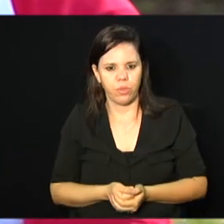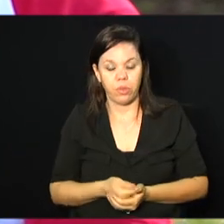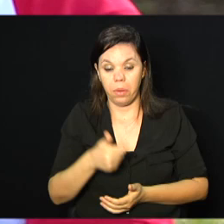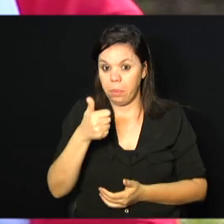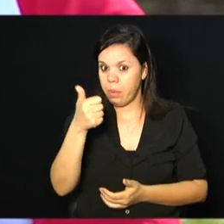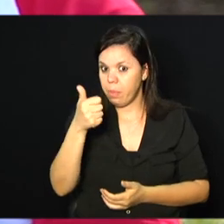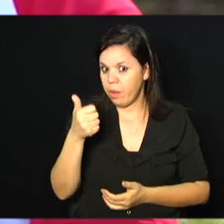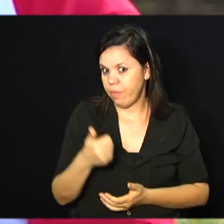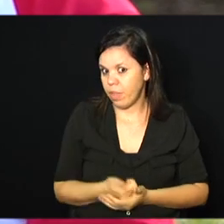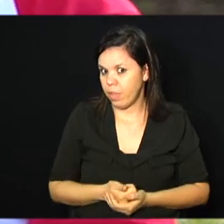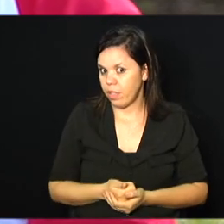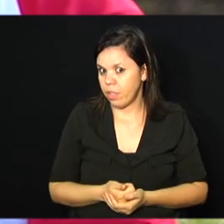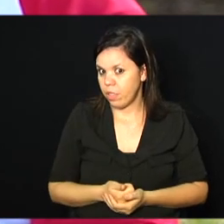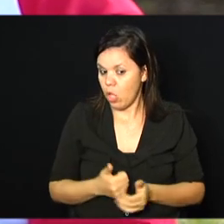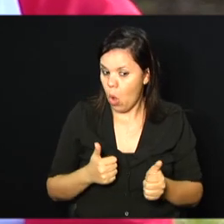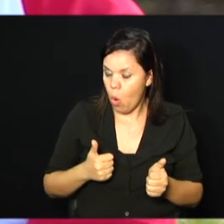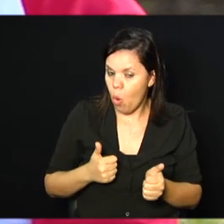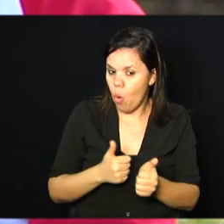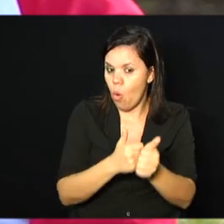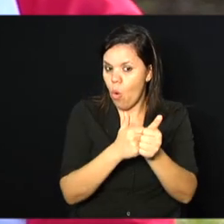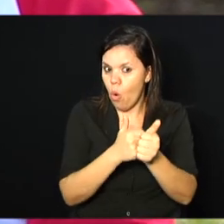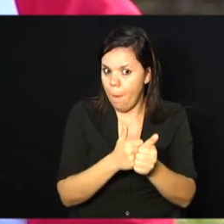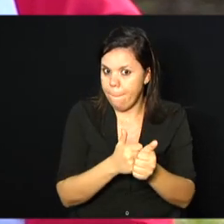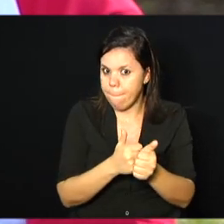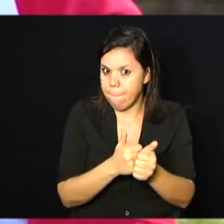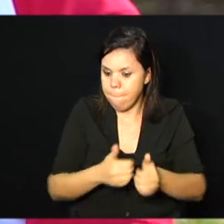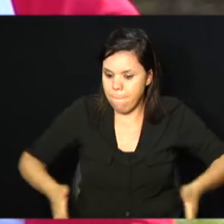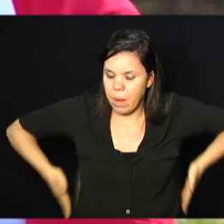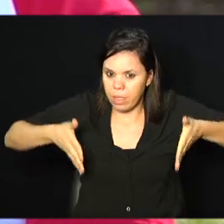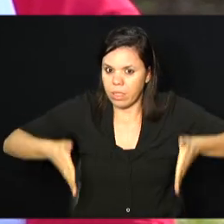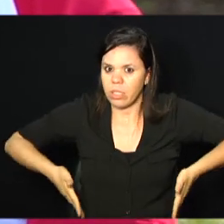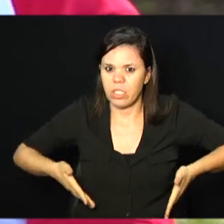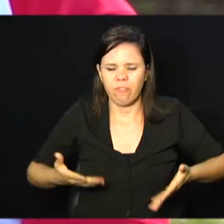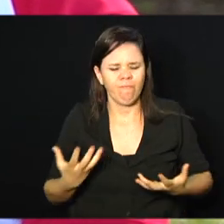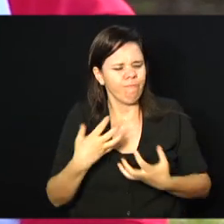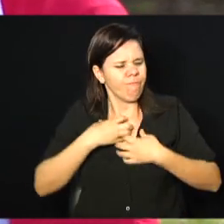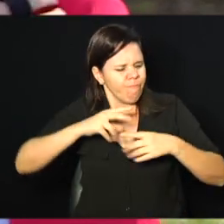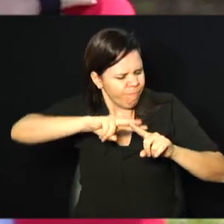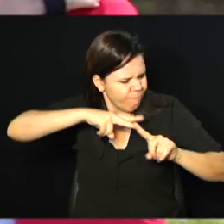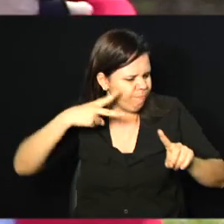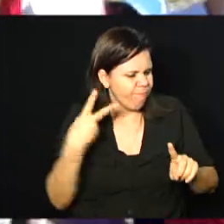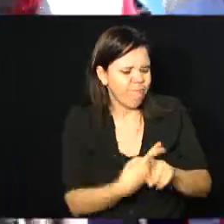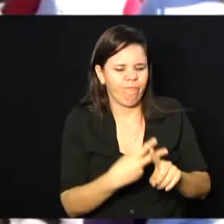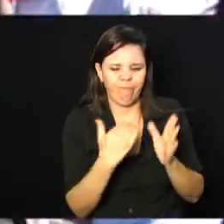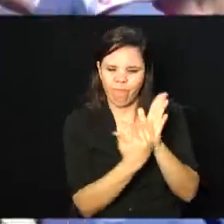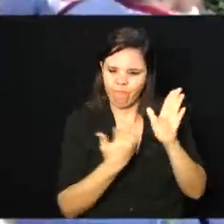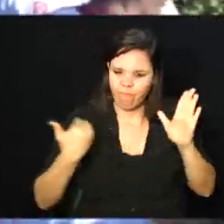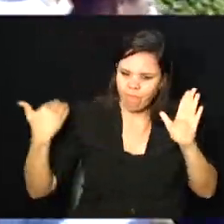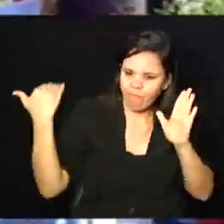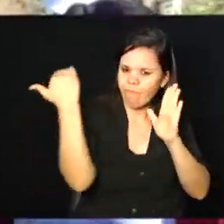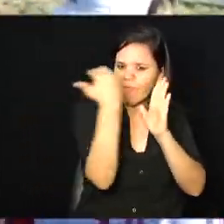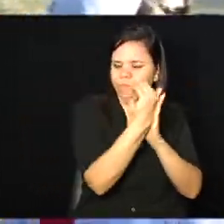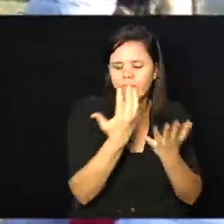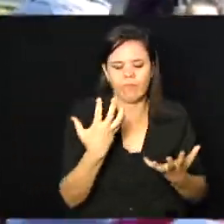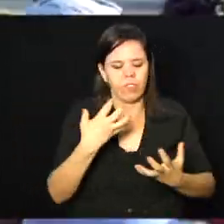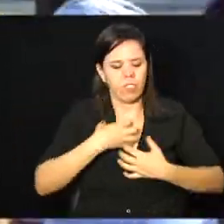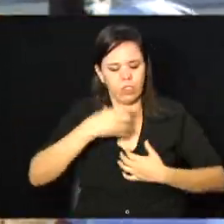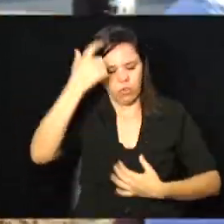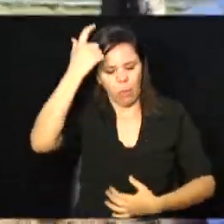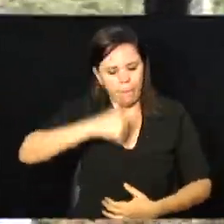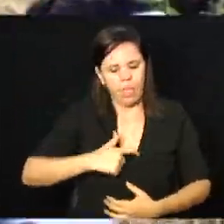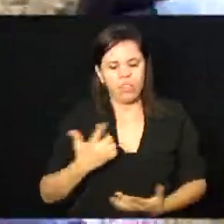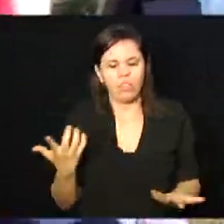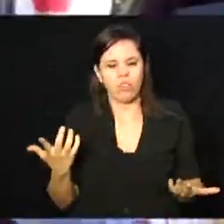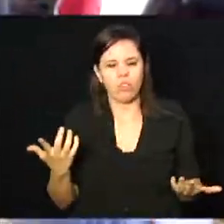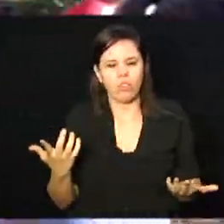conduzi um cadeirante, tudo isso em dobro mesmo, tudo isso em dobro, assim, aí você sente uma pessoa melhor, mais útil, sabe?